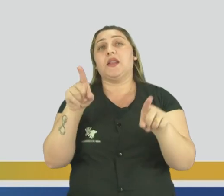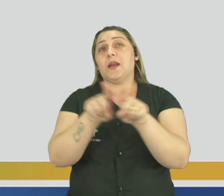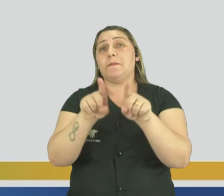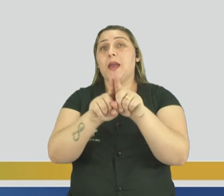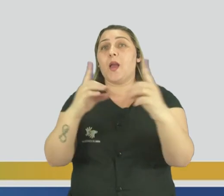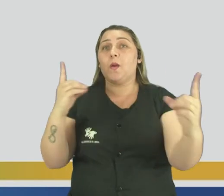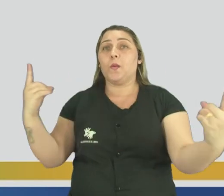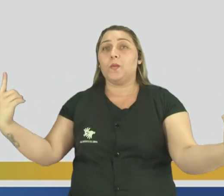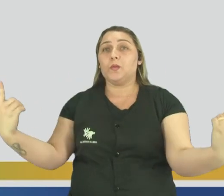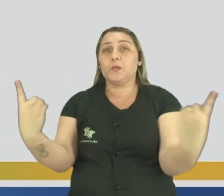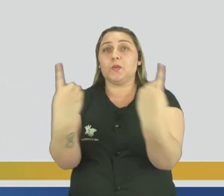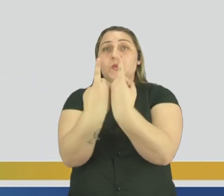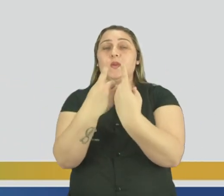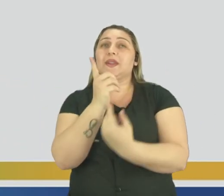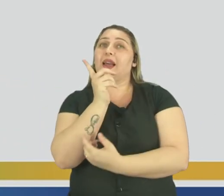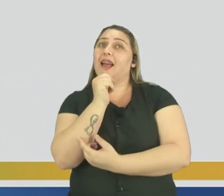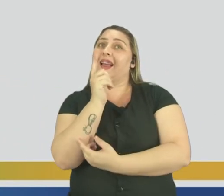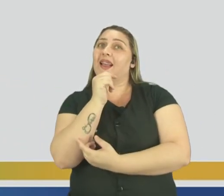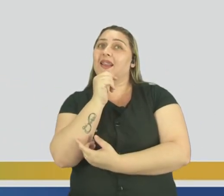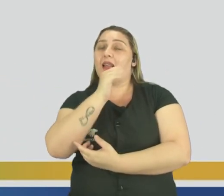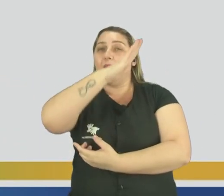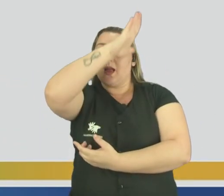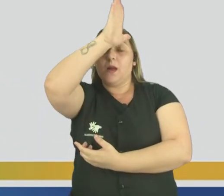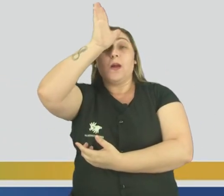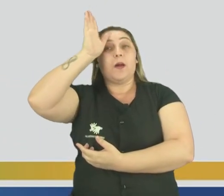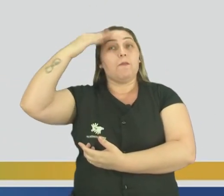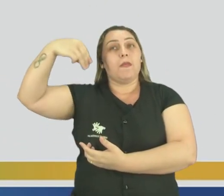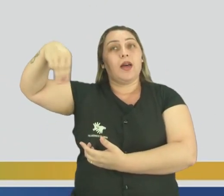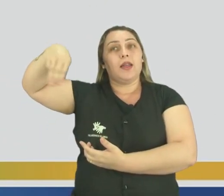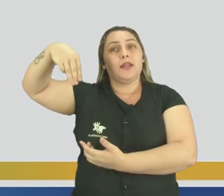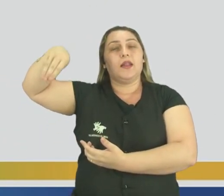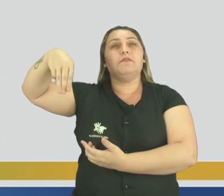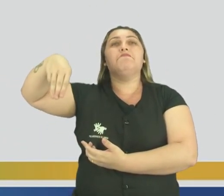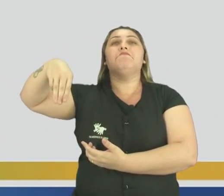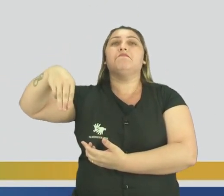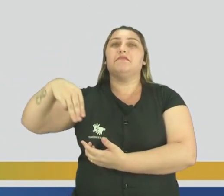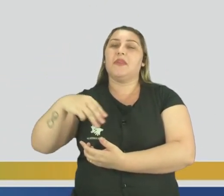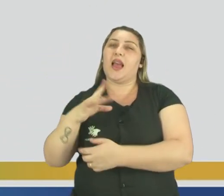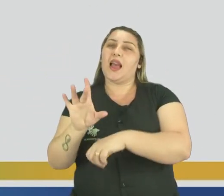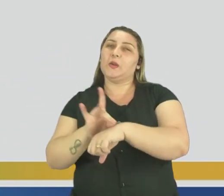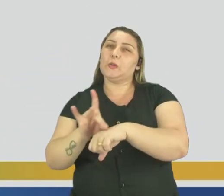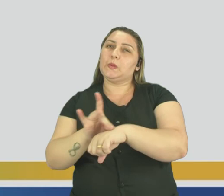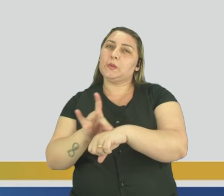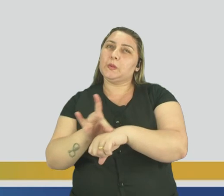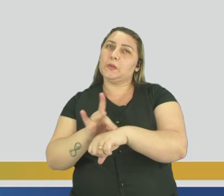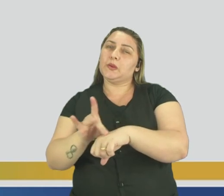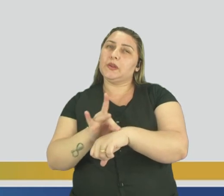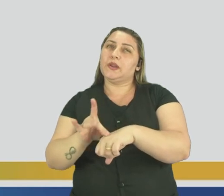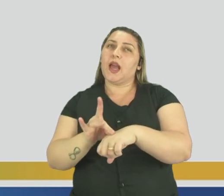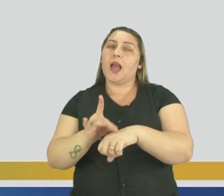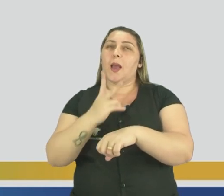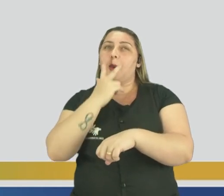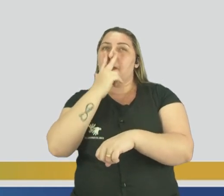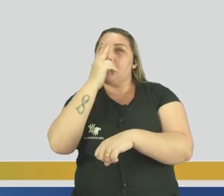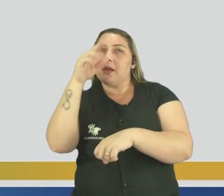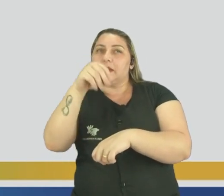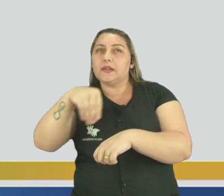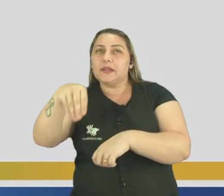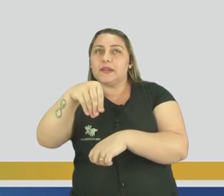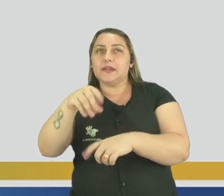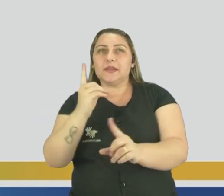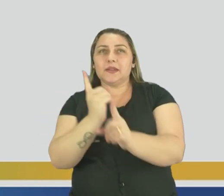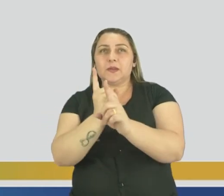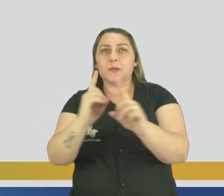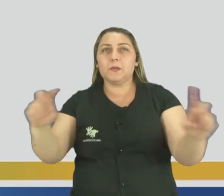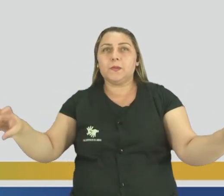Olha que coisa linda, Encontro das Águas em Manaus. Encontro da Água Barrenta, né? Com a Água Negra ali, ó. Tá entendendo?